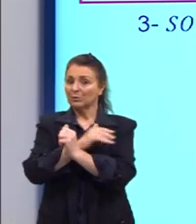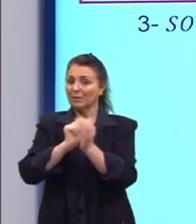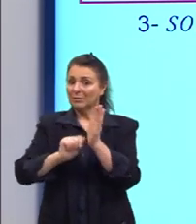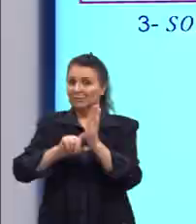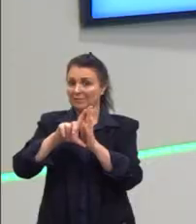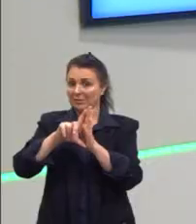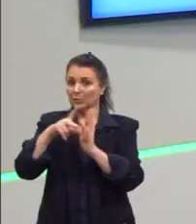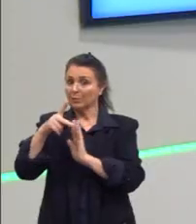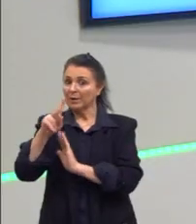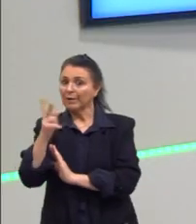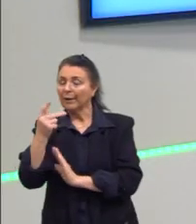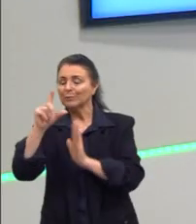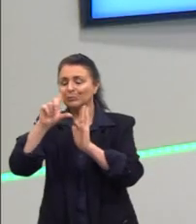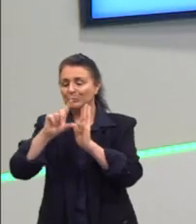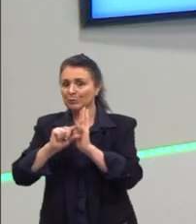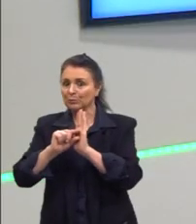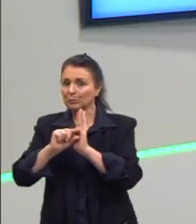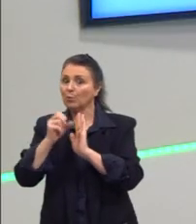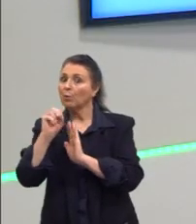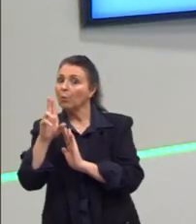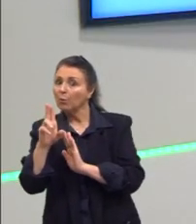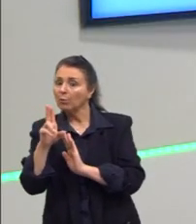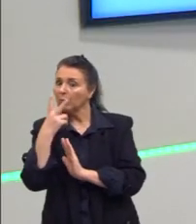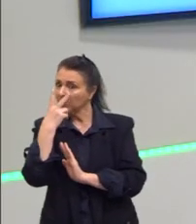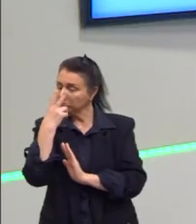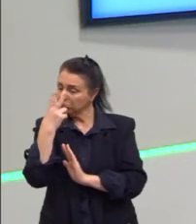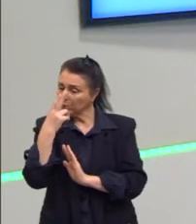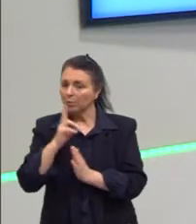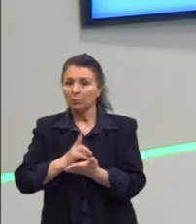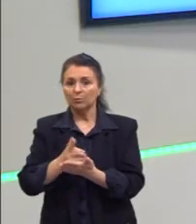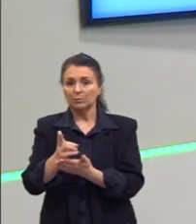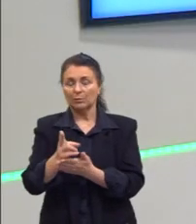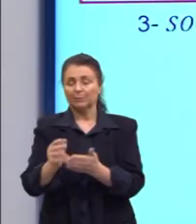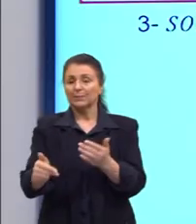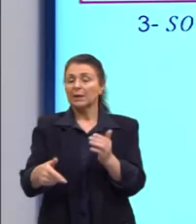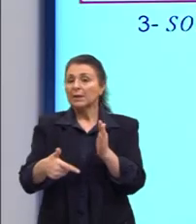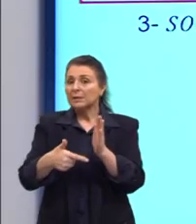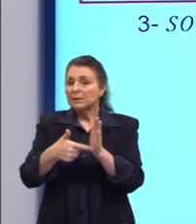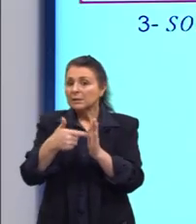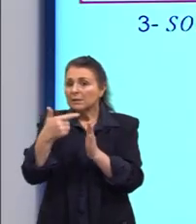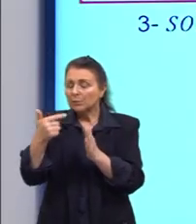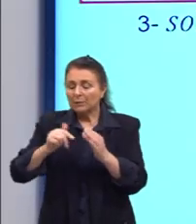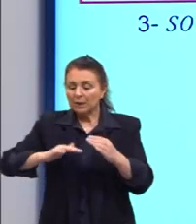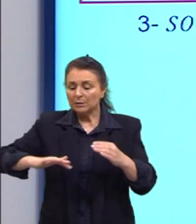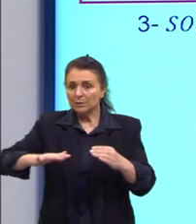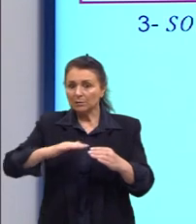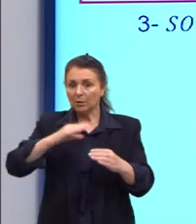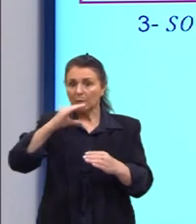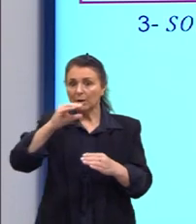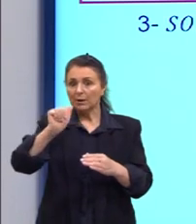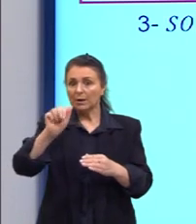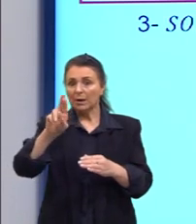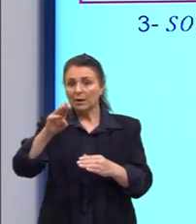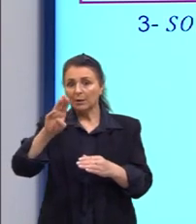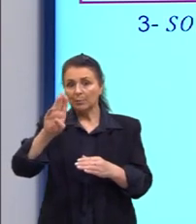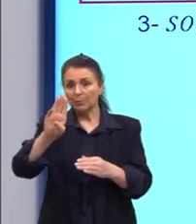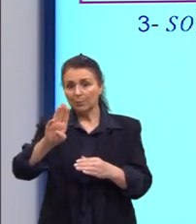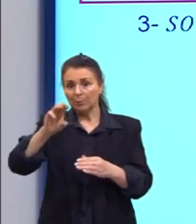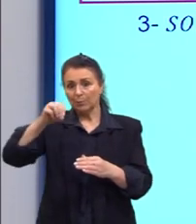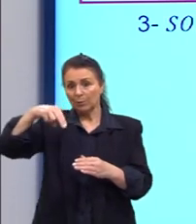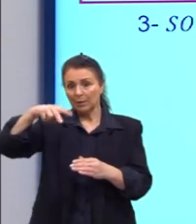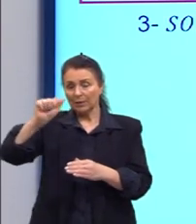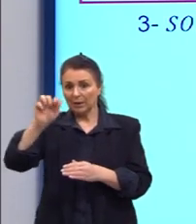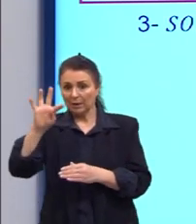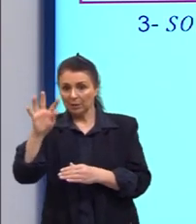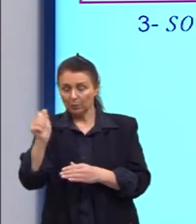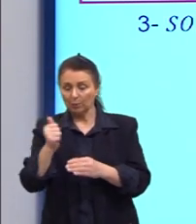mais baixo ou igual. o meu segundo, minha segunda solução, o carbonato é de um ácido